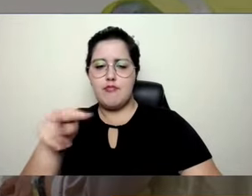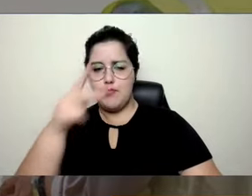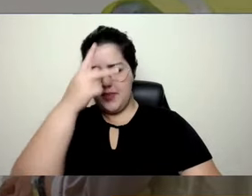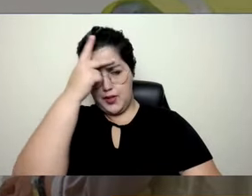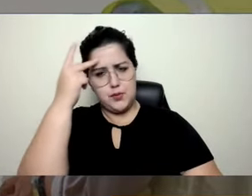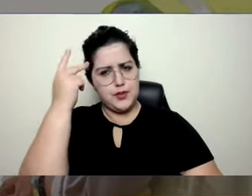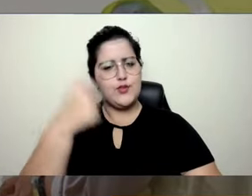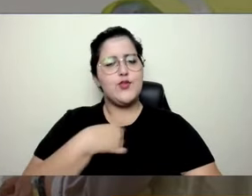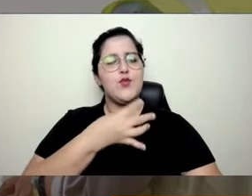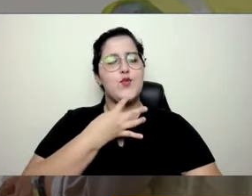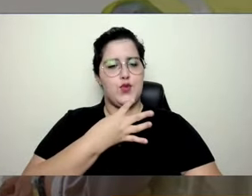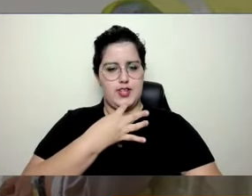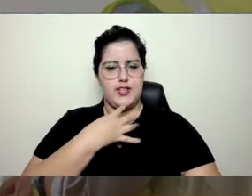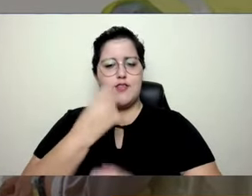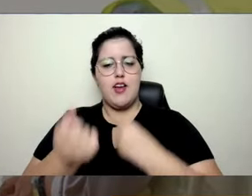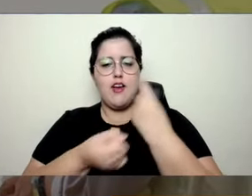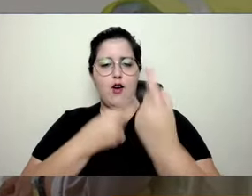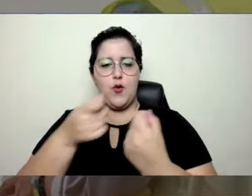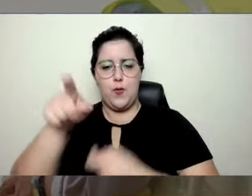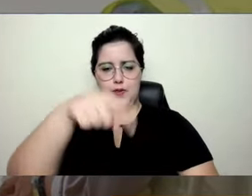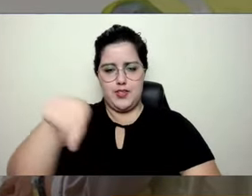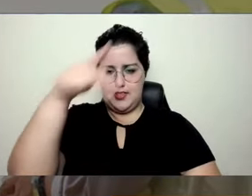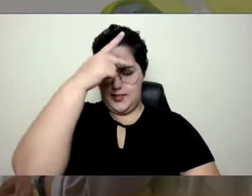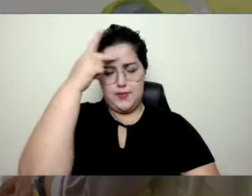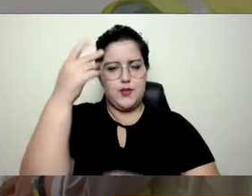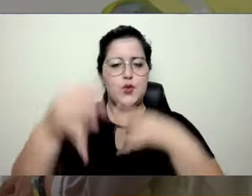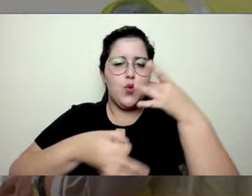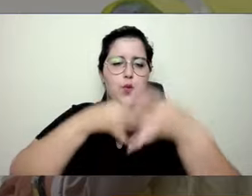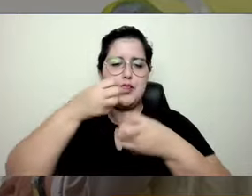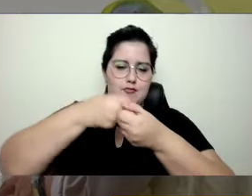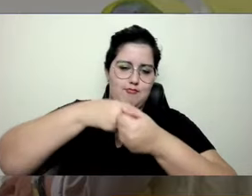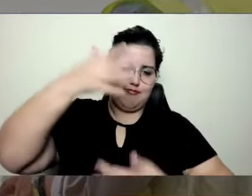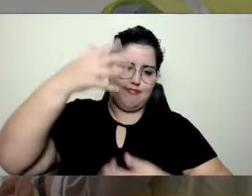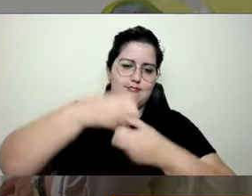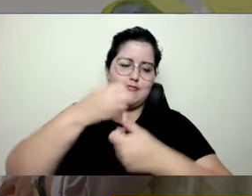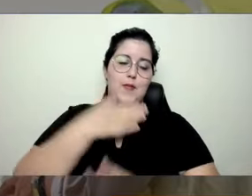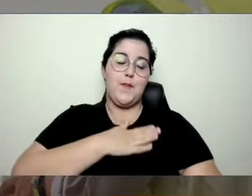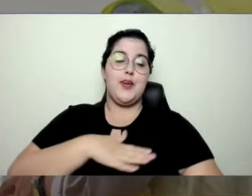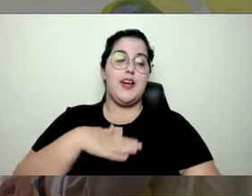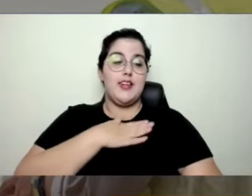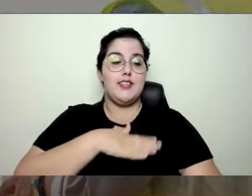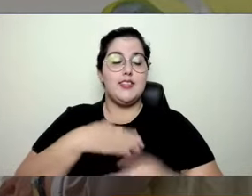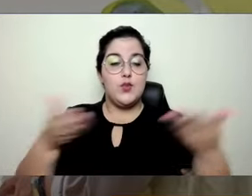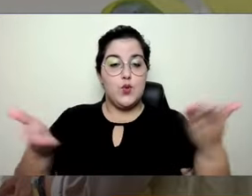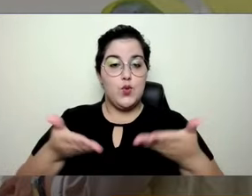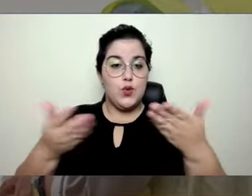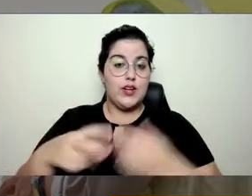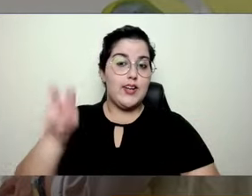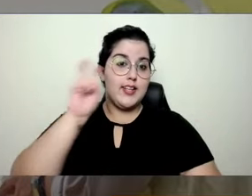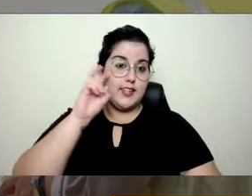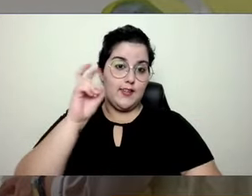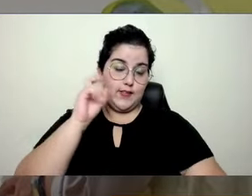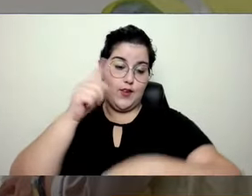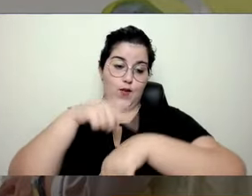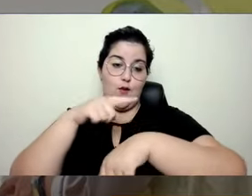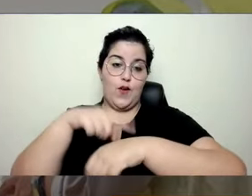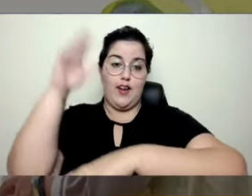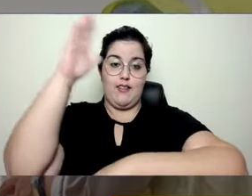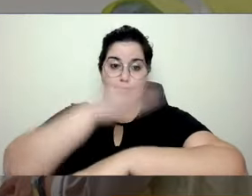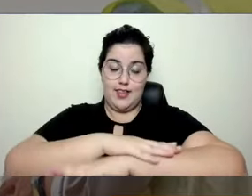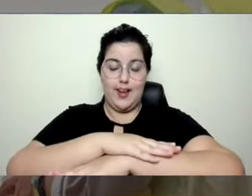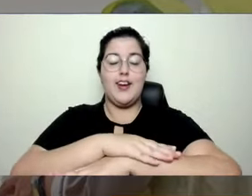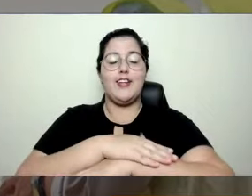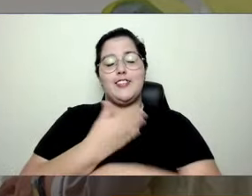conhecidas no chat. É um prazer, né? Hoje, quinta-feira, quatro da tarde, e vocês aí se